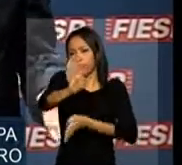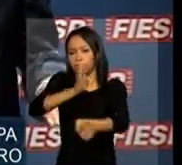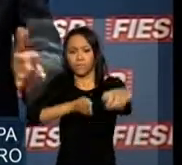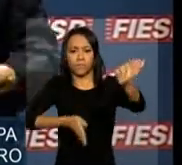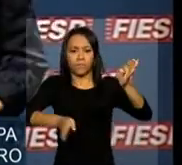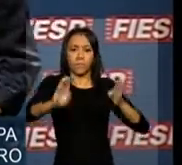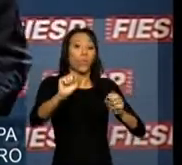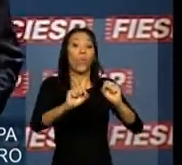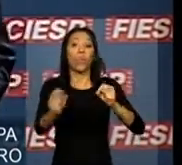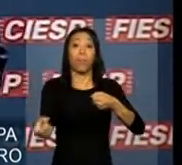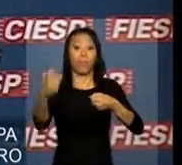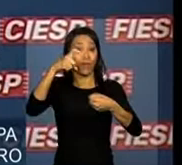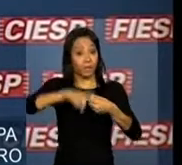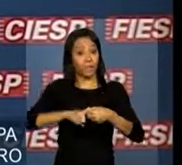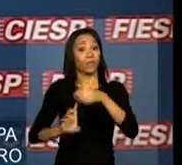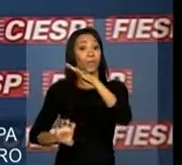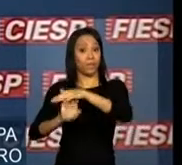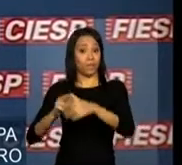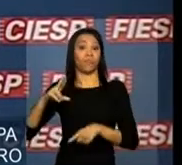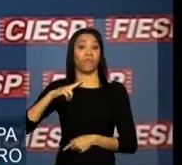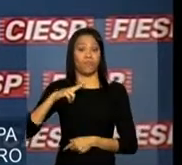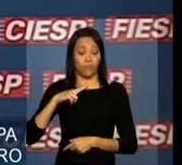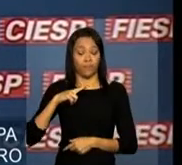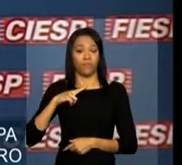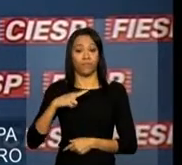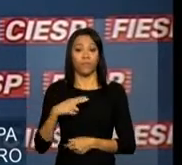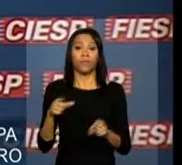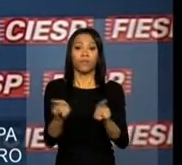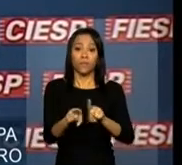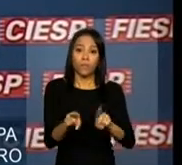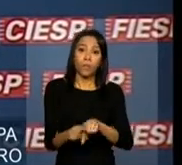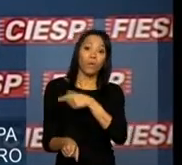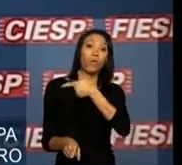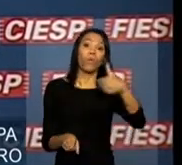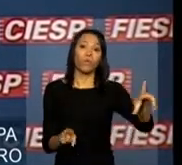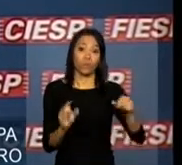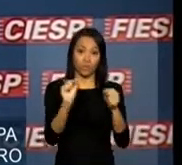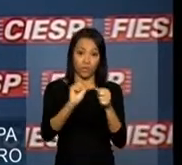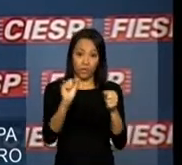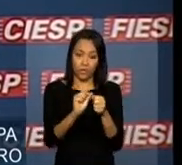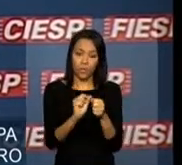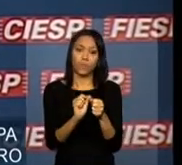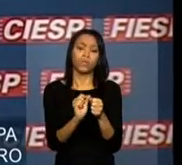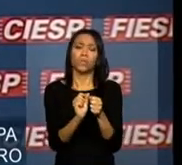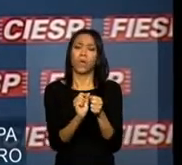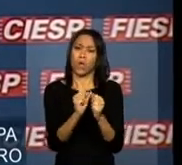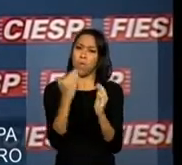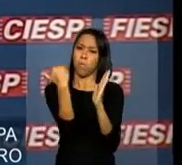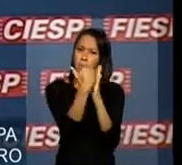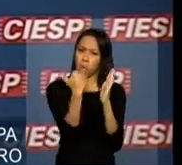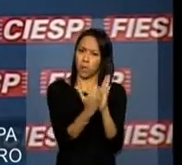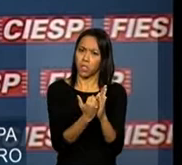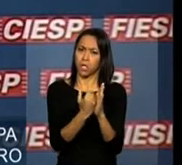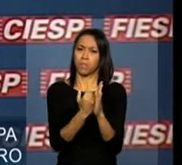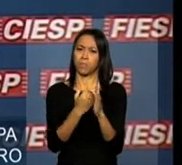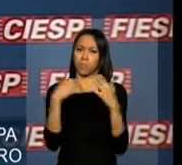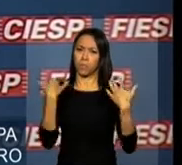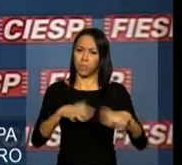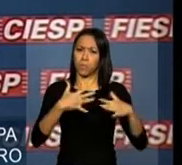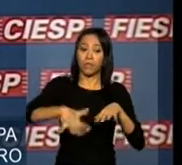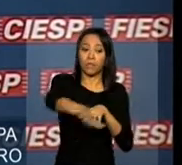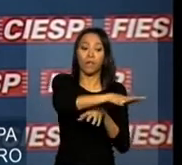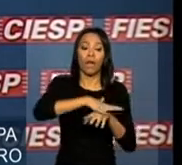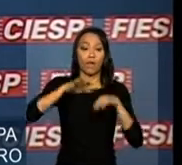parcerias com o setor privado. Desenvolvemos também um forte programa na área de energia